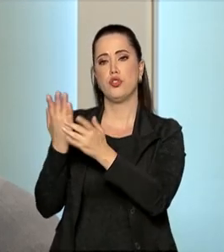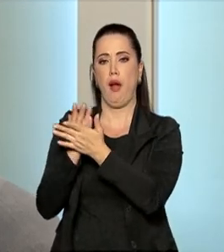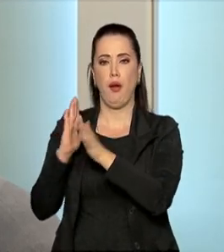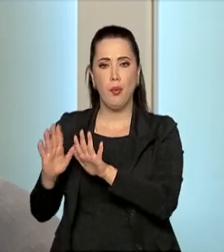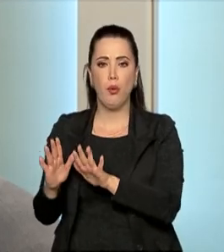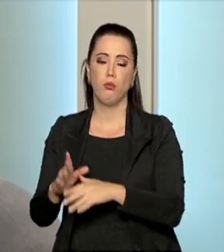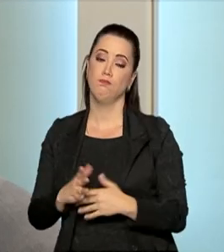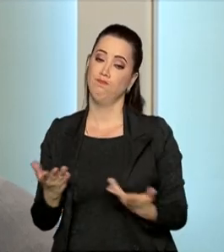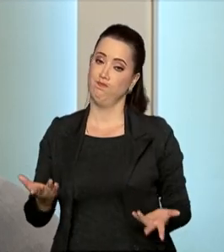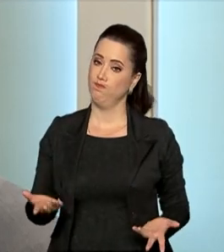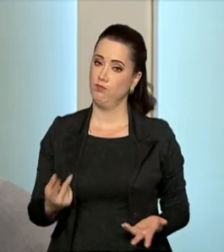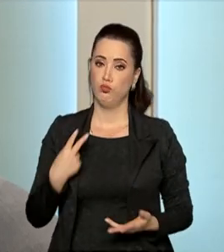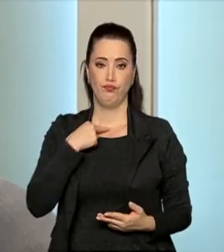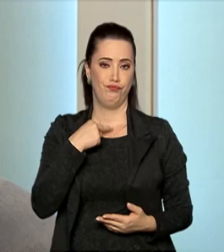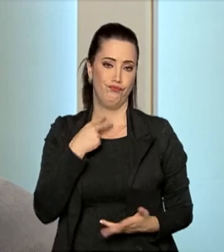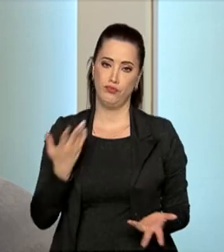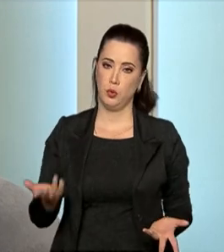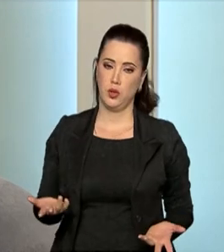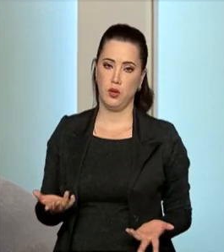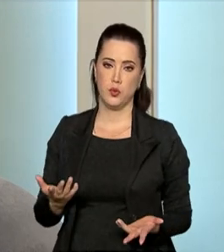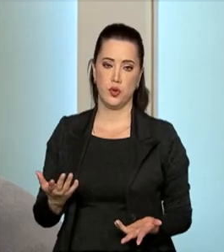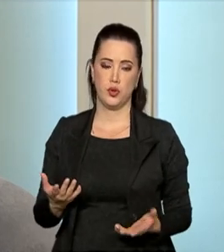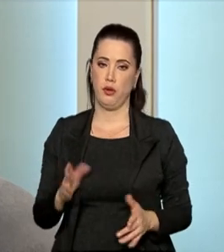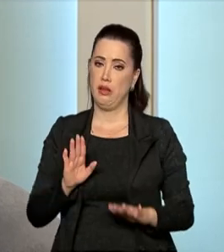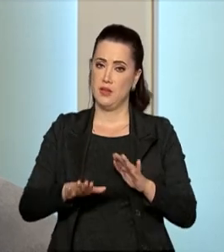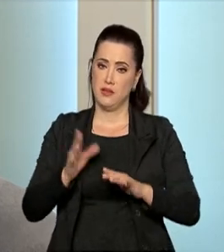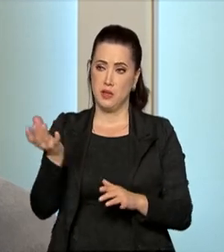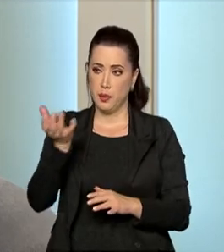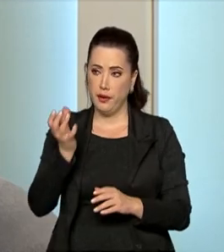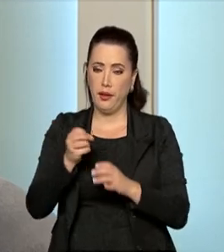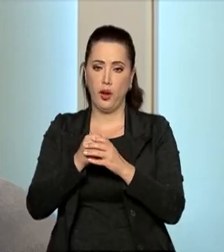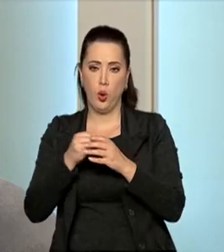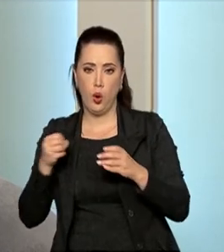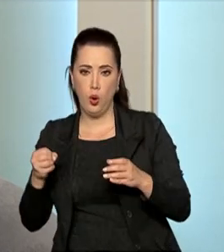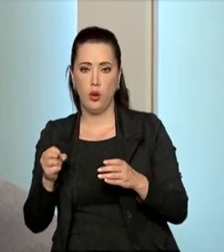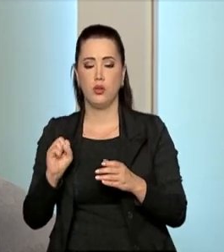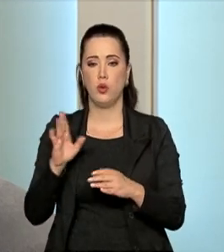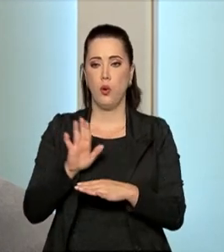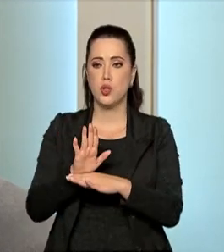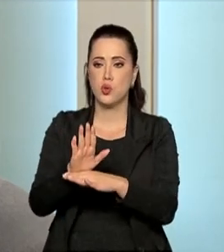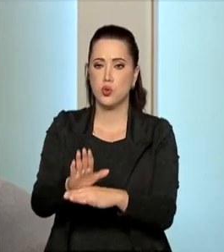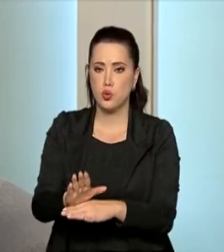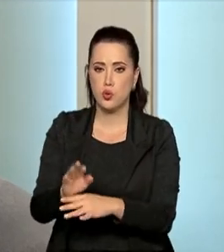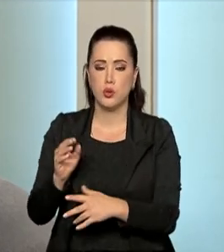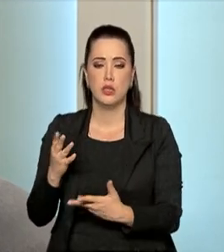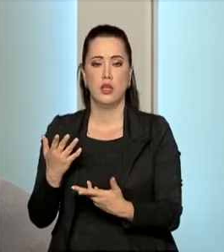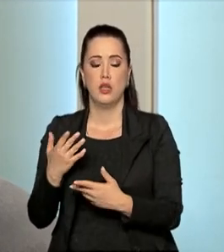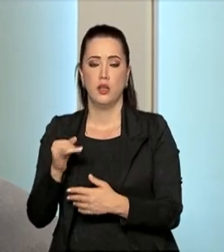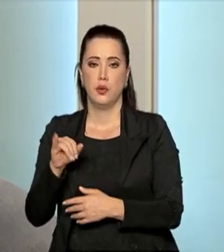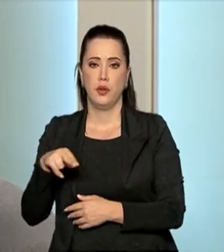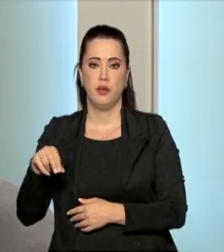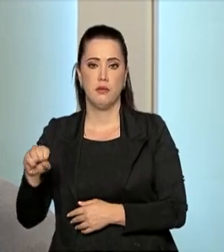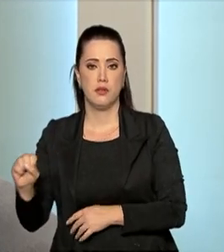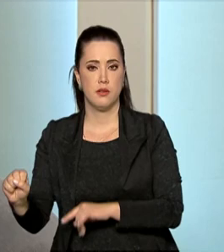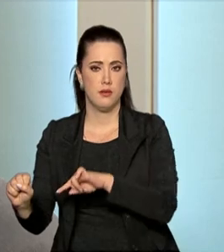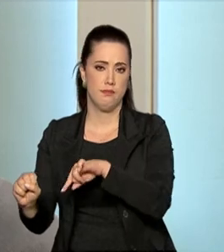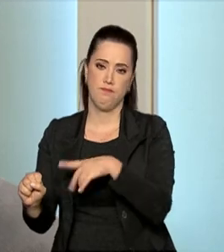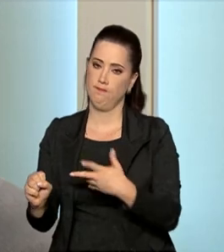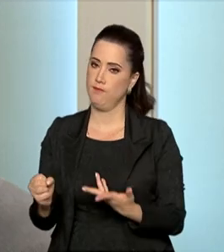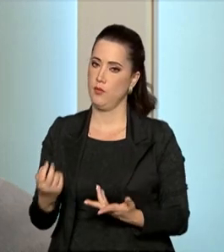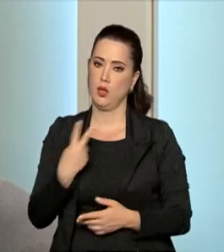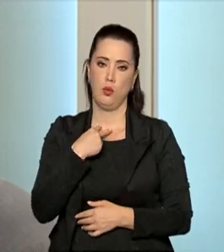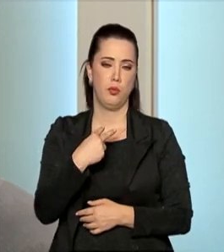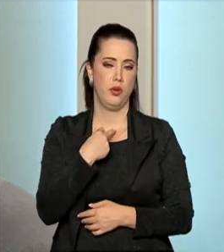escolares ou então benefícios previdenciários, isso fica muito difícil.